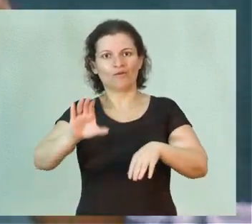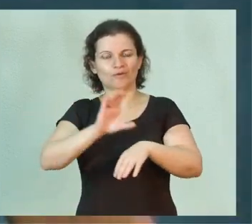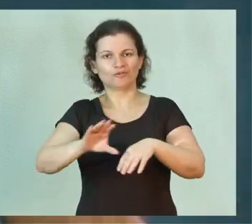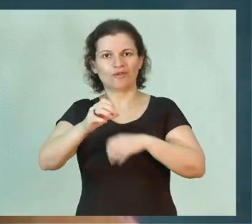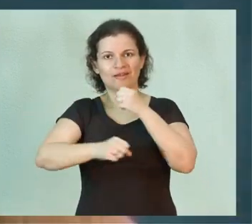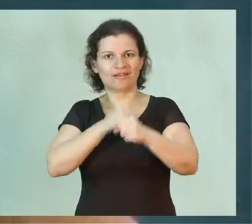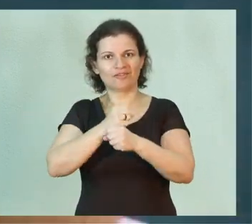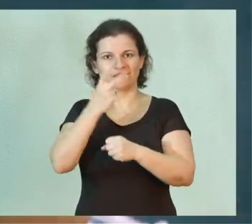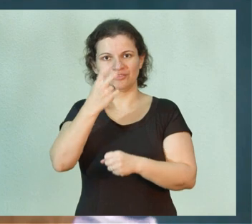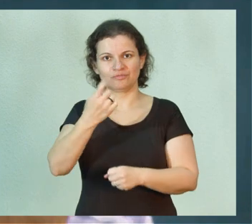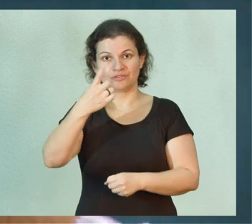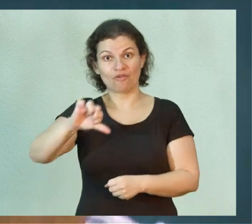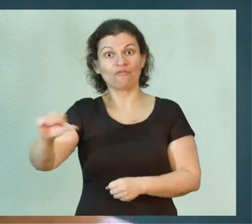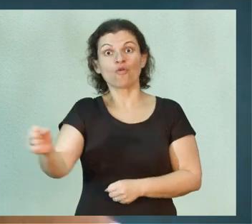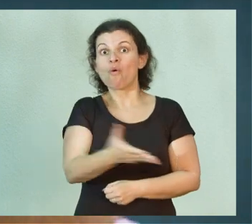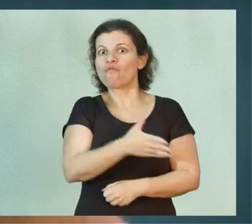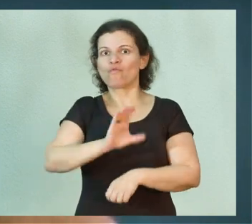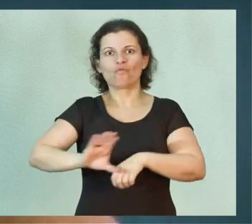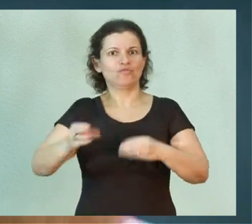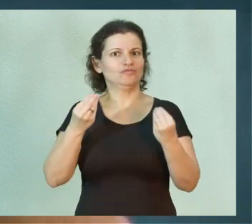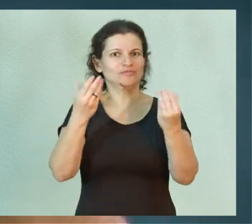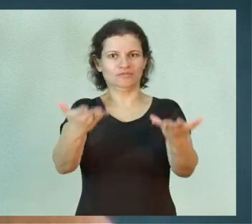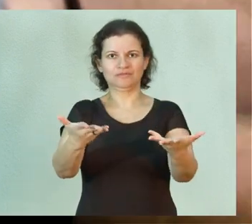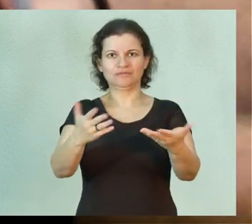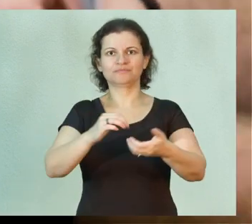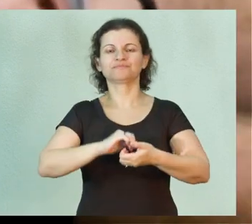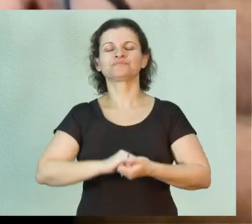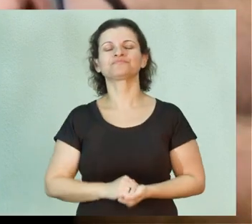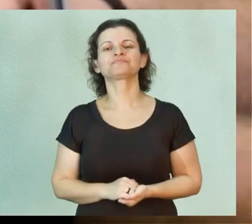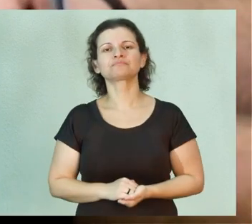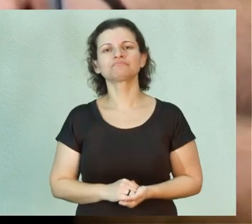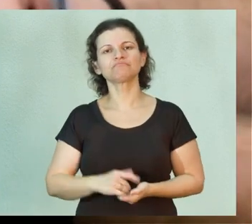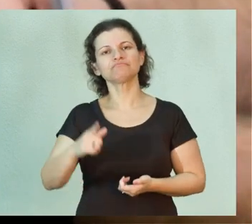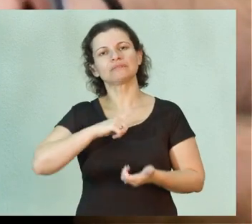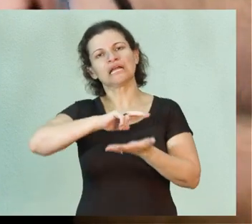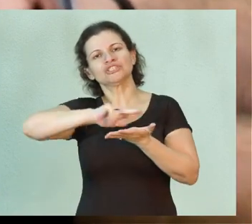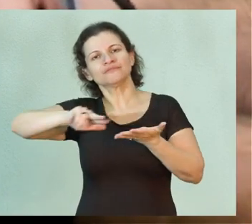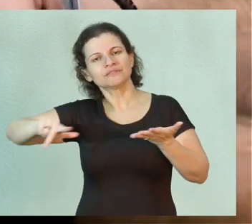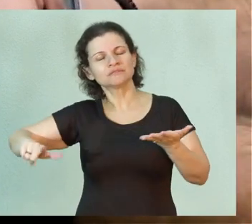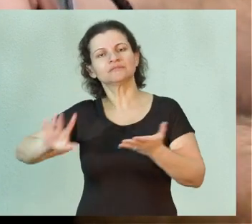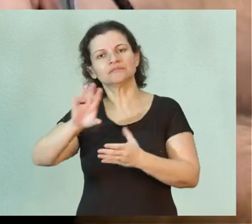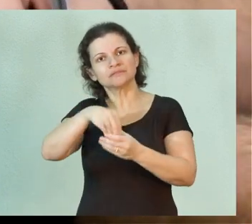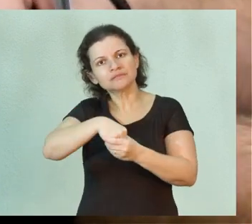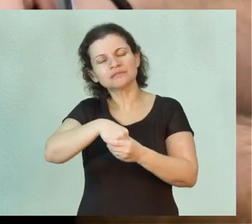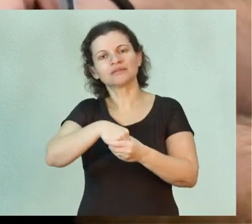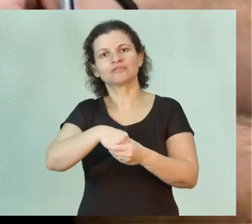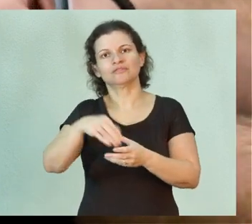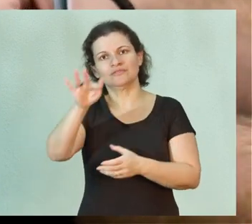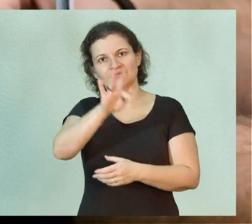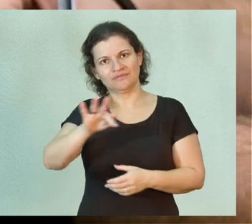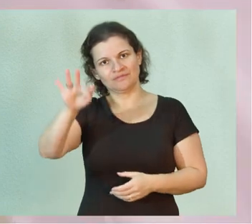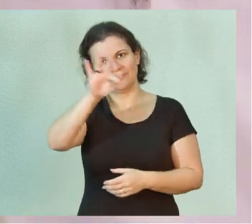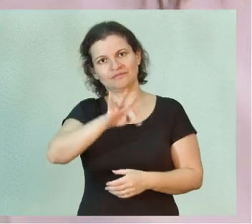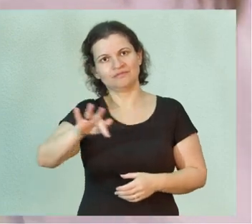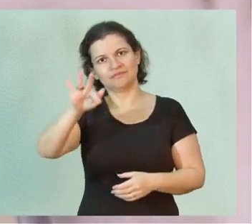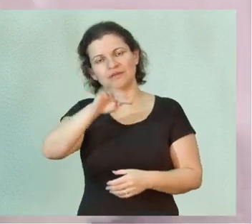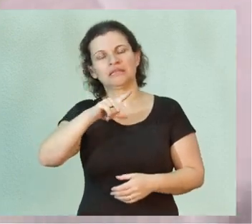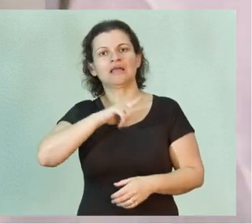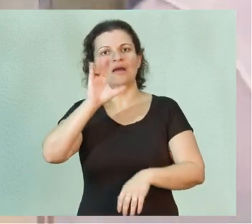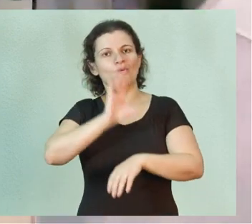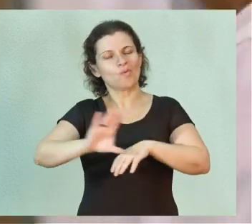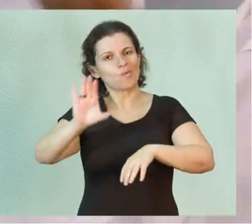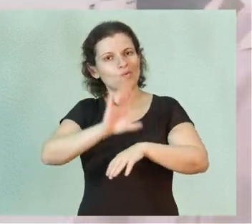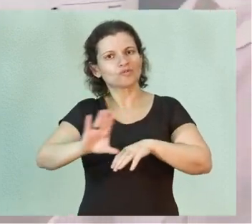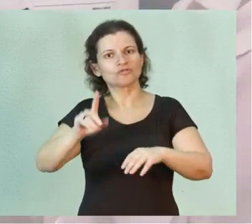2019 esse novo curso. As nossas atividades dentro da faculdade, com cursos